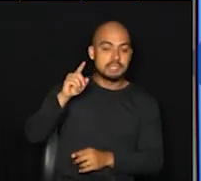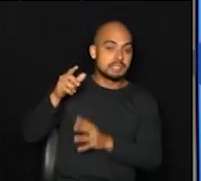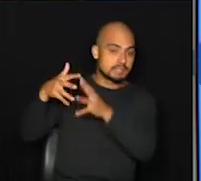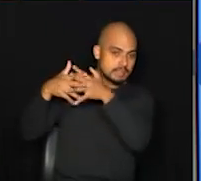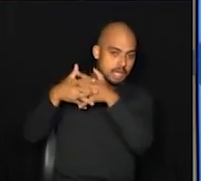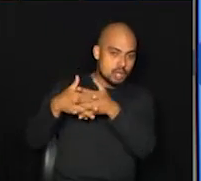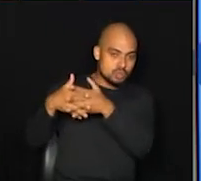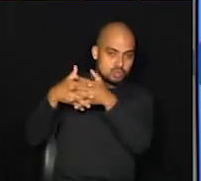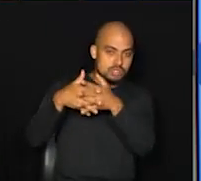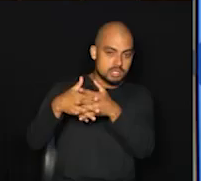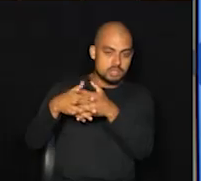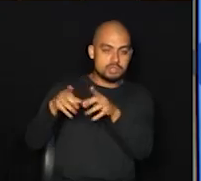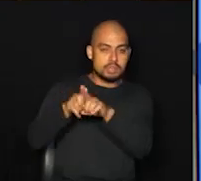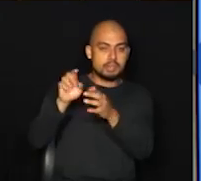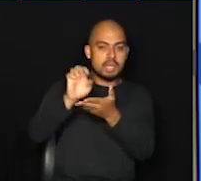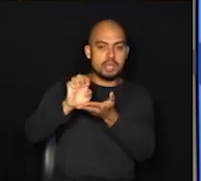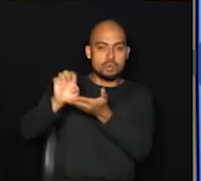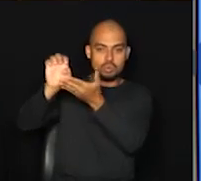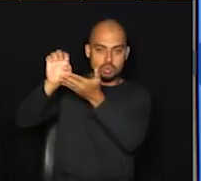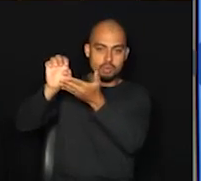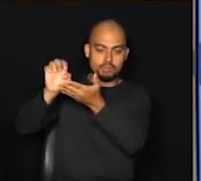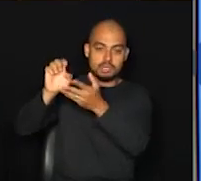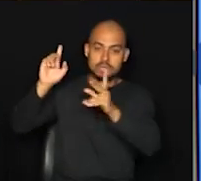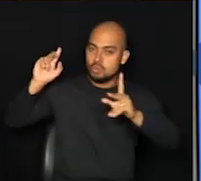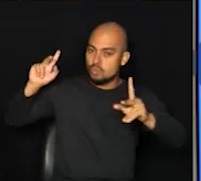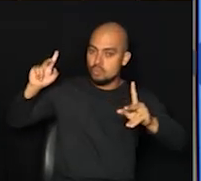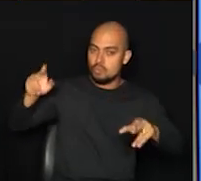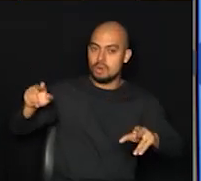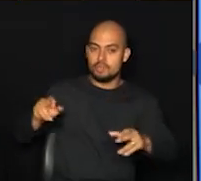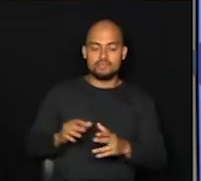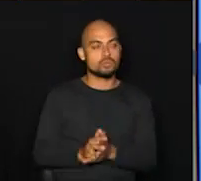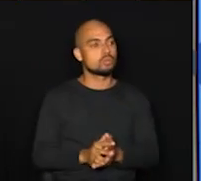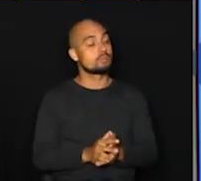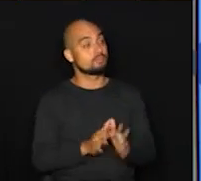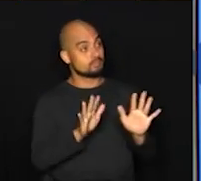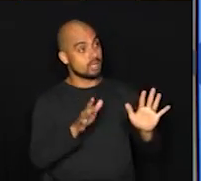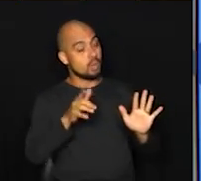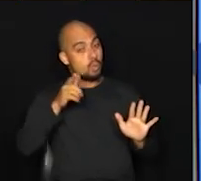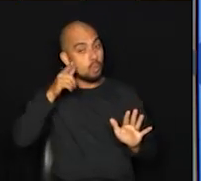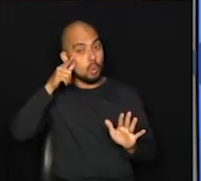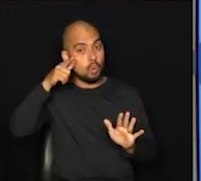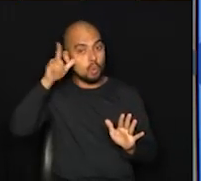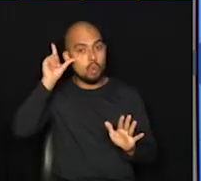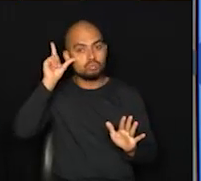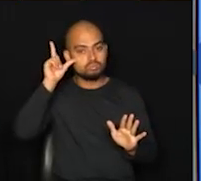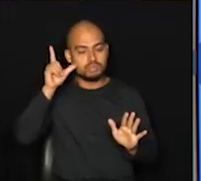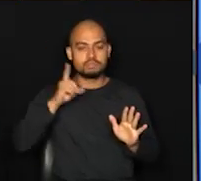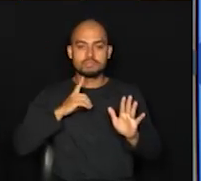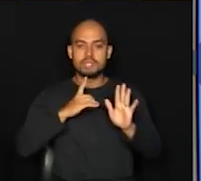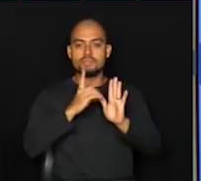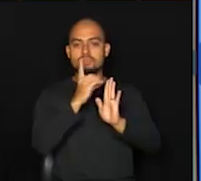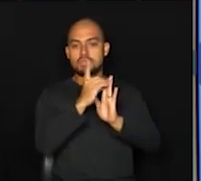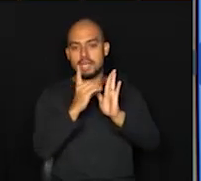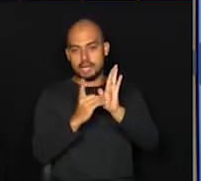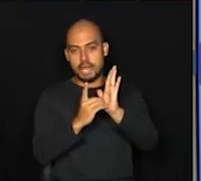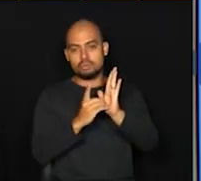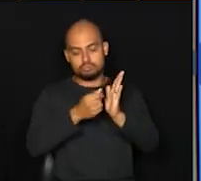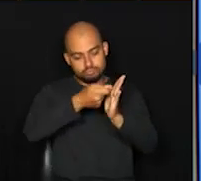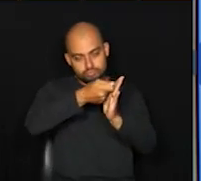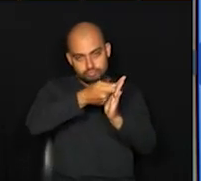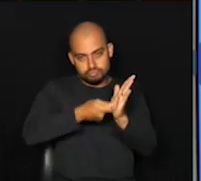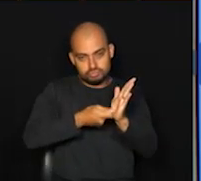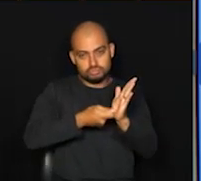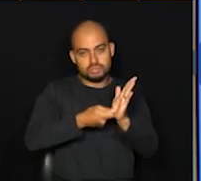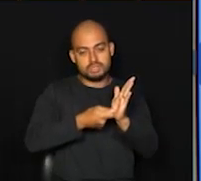assinado um decreto justamente para que seja elaborado um plano de contingência